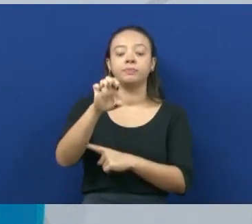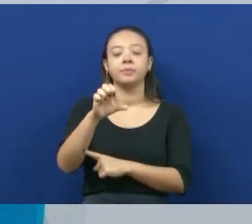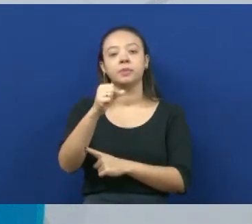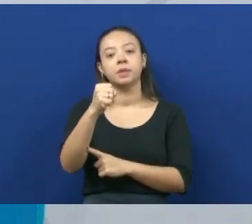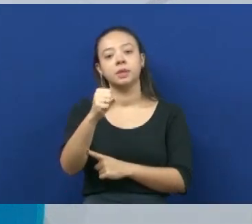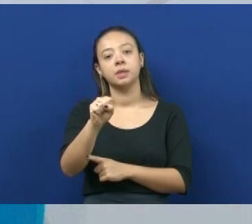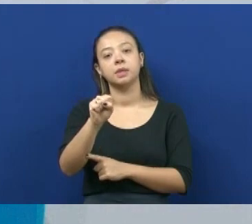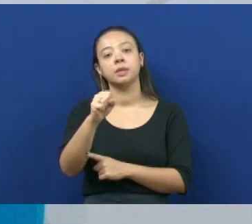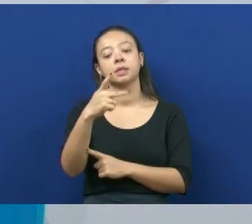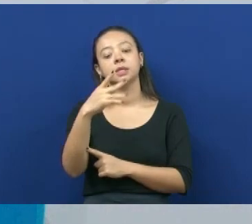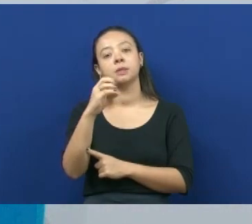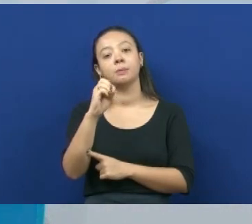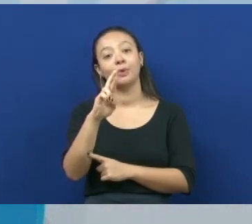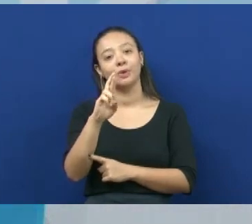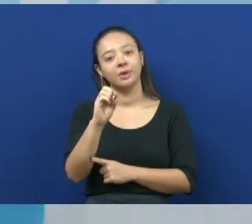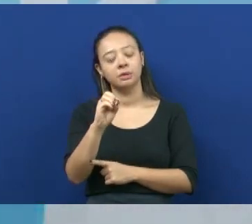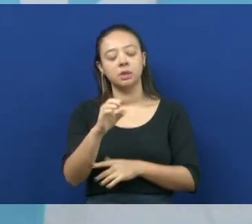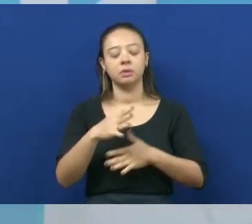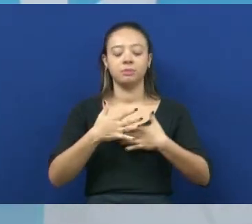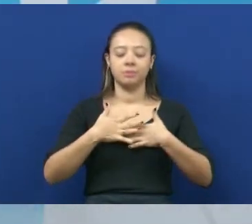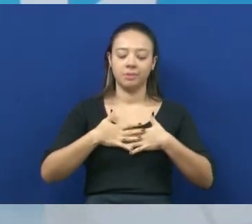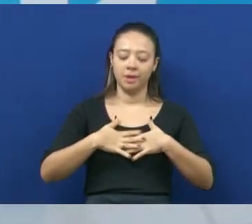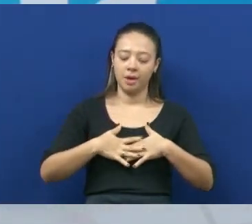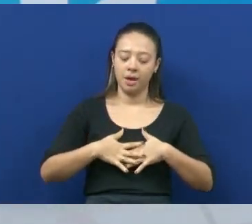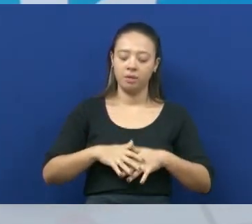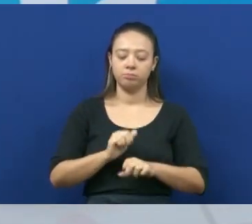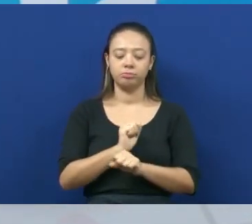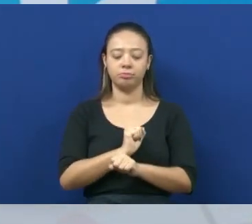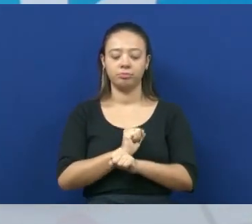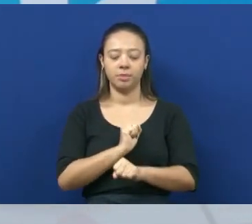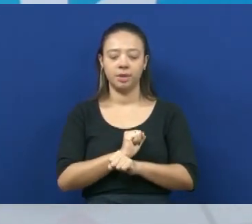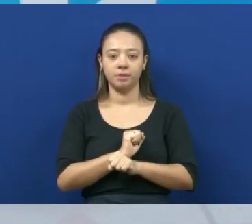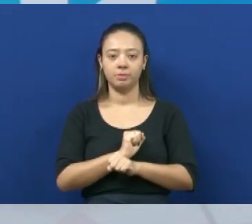momento? Sim. É possível.